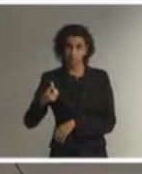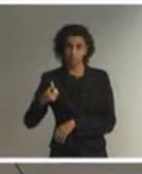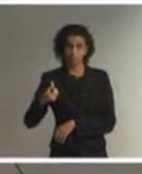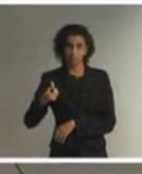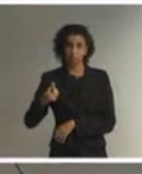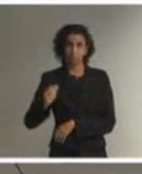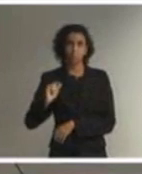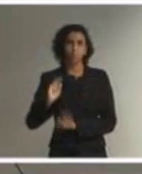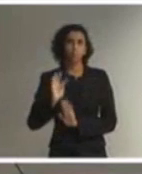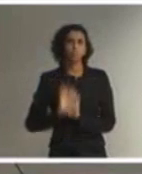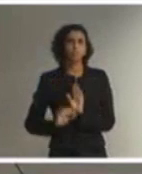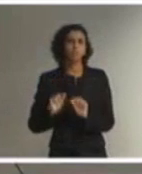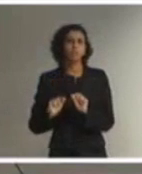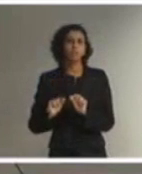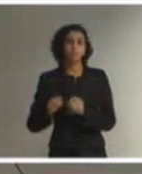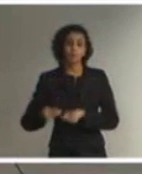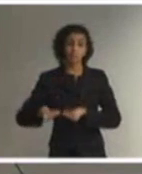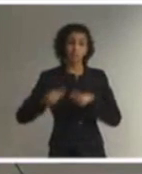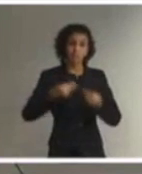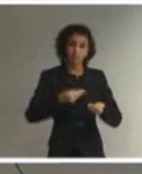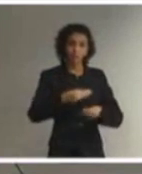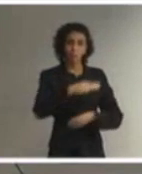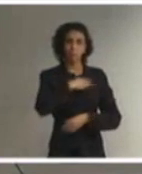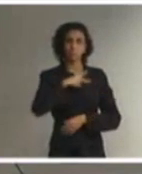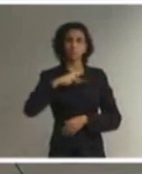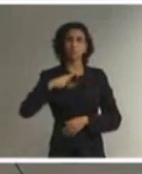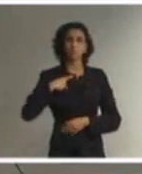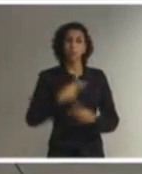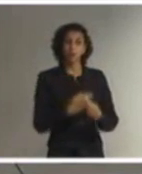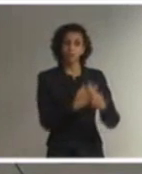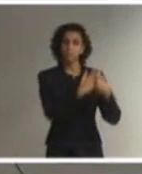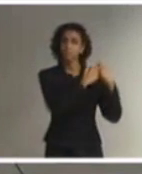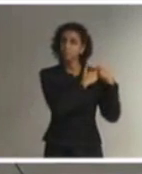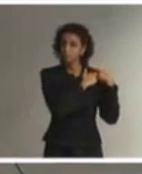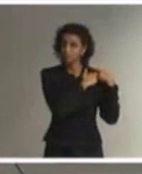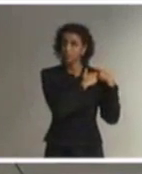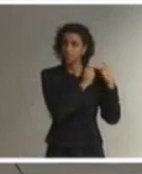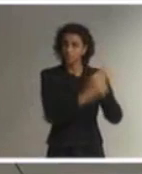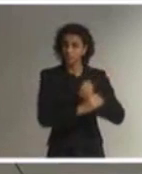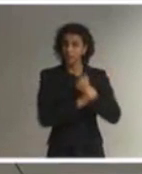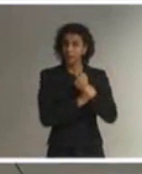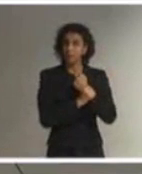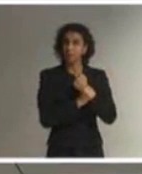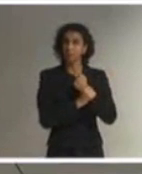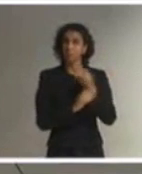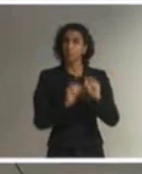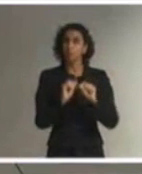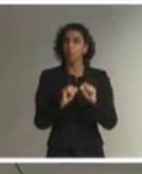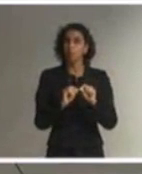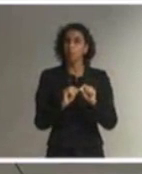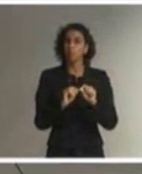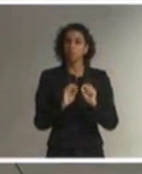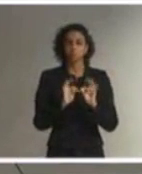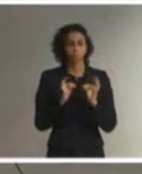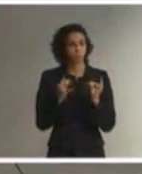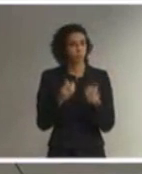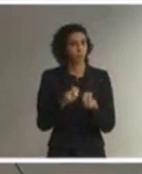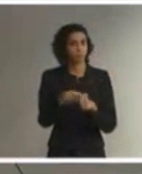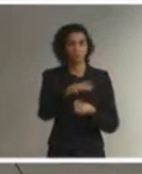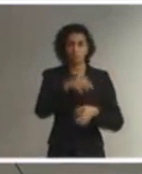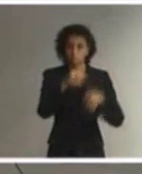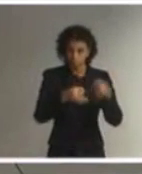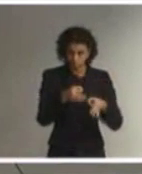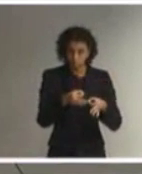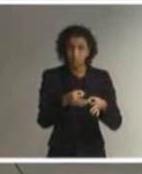essa atribuição ao Ministério Público de garantir, através das medidas judiciais que estão a seu alcance,